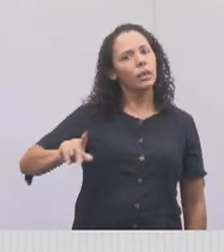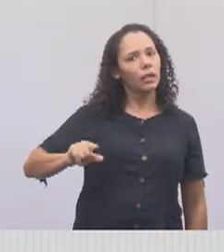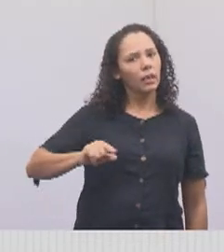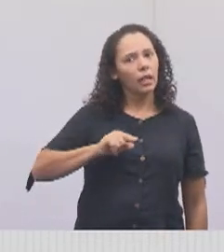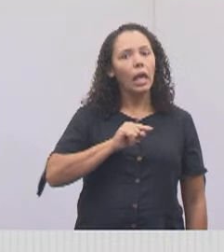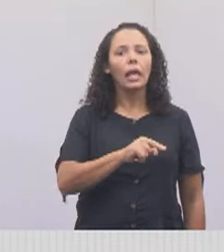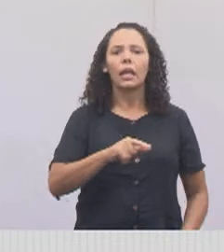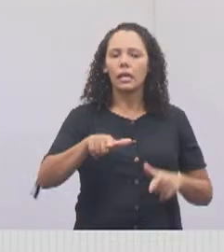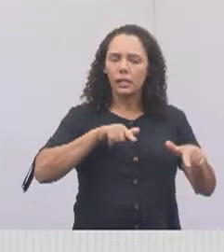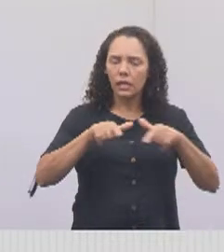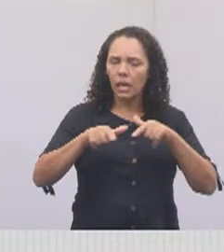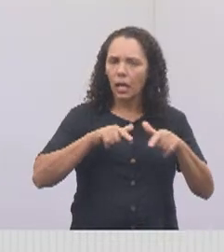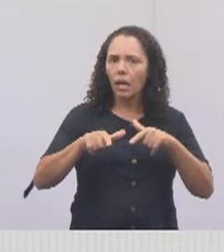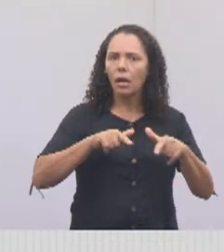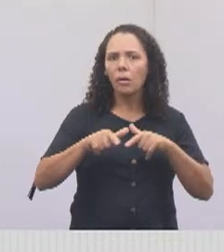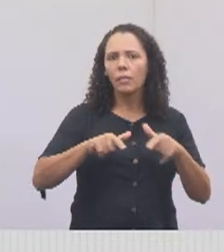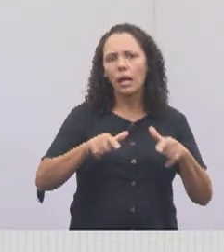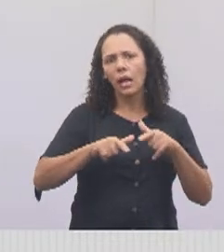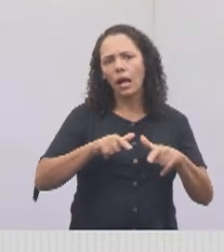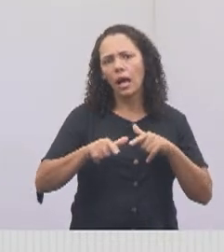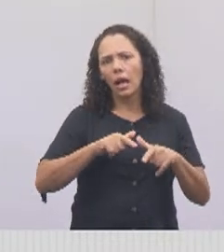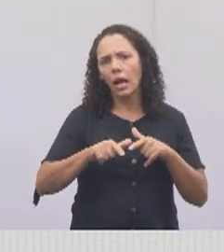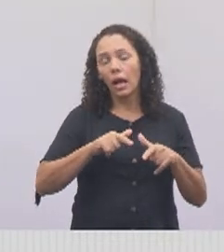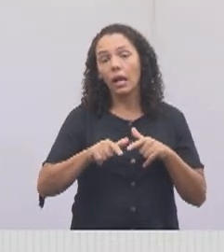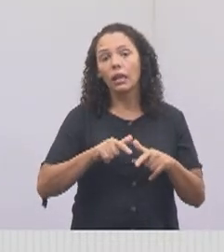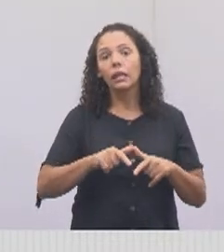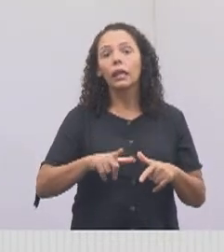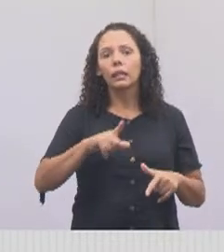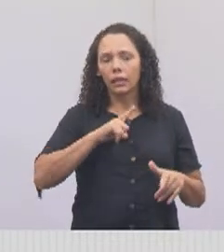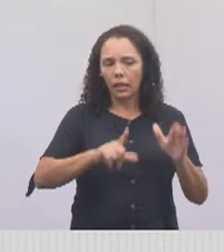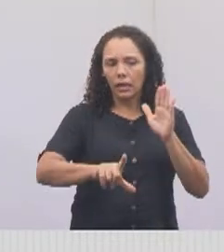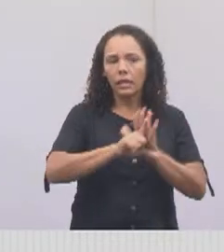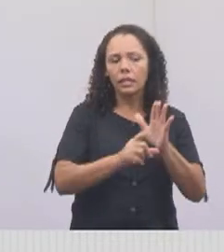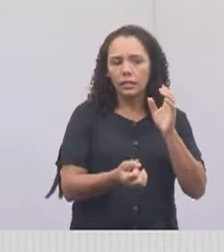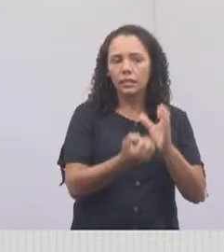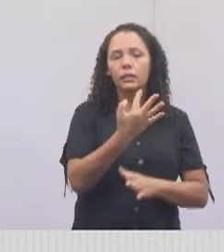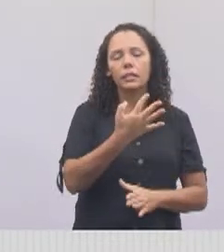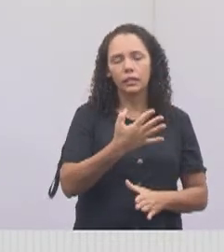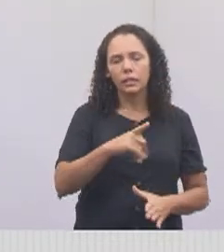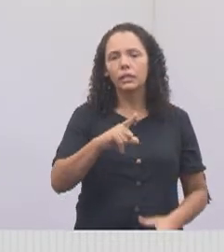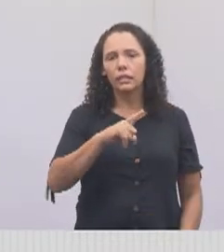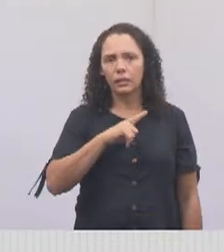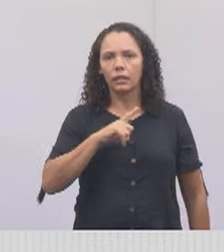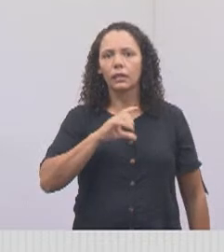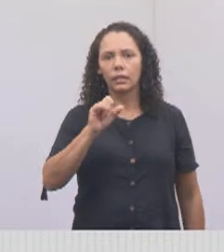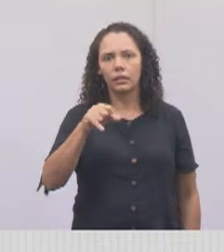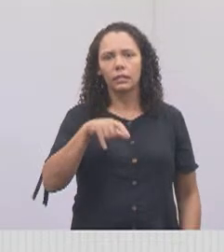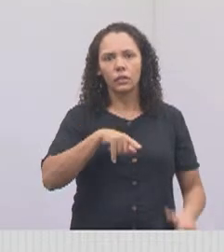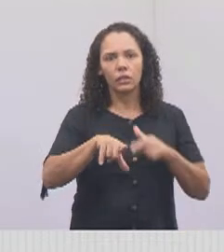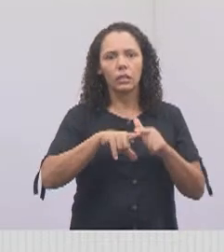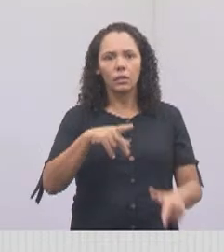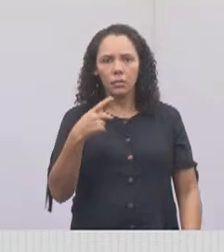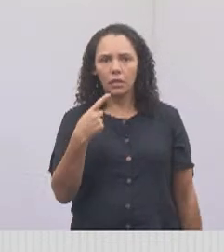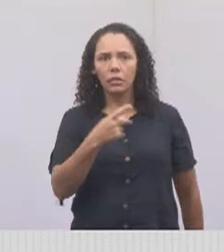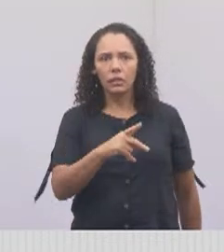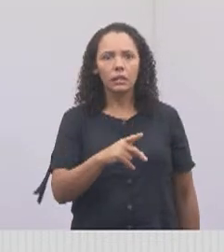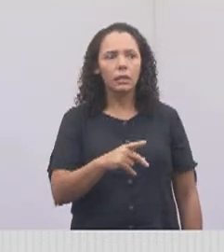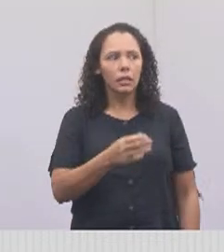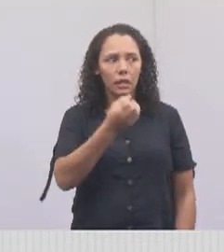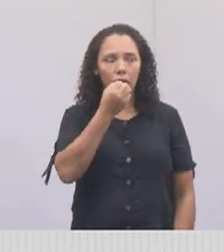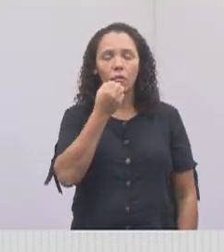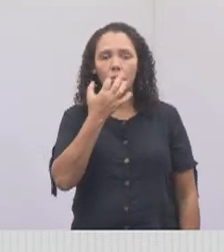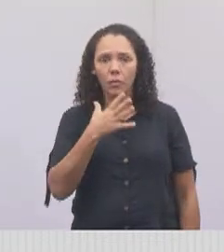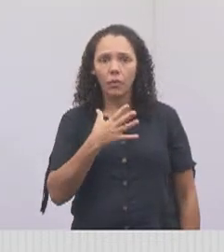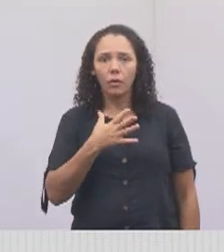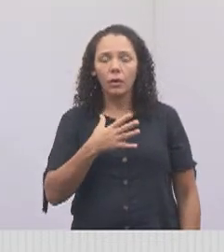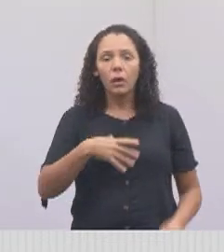eleição dele, não é? Isso, mas é que ele tem as leis que ele faz também, enfim. Ele tem outro trabalho, o trabalho dele é muito corpo a corpo,